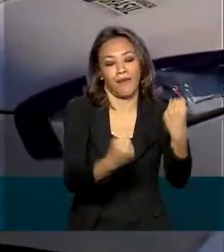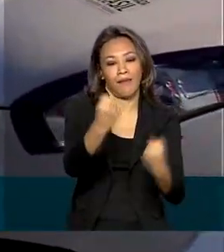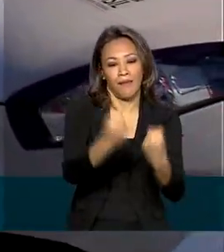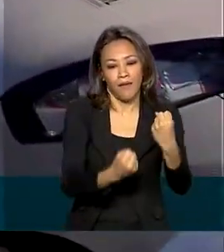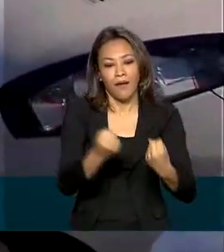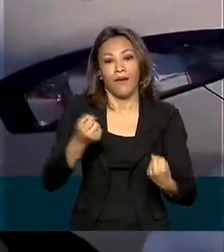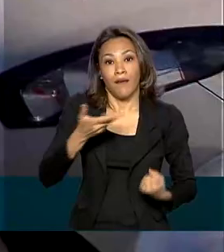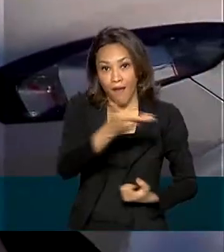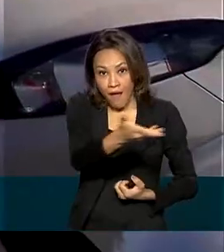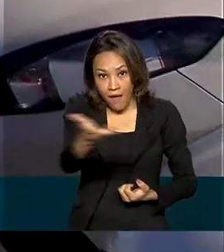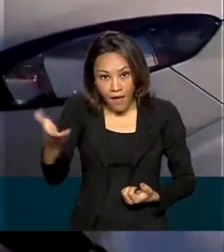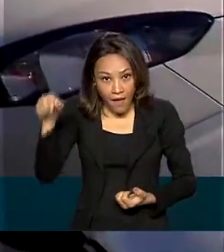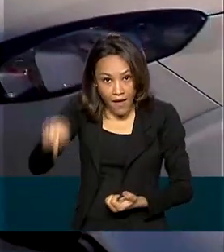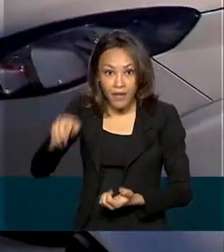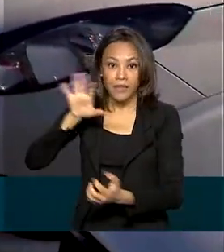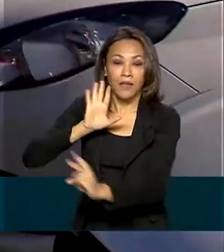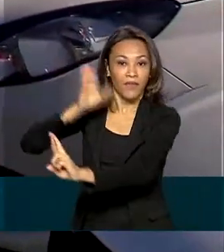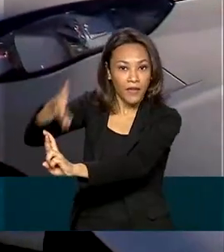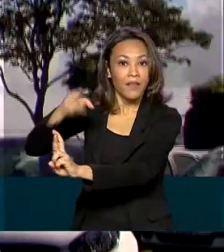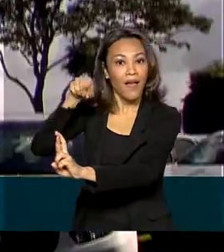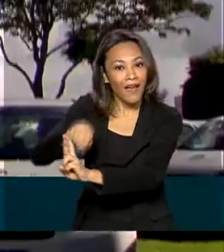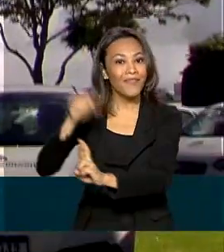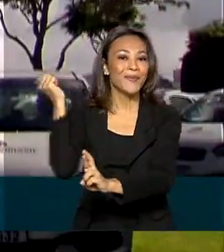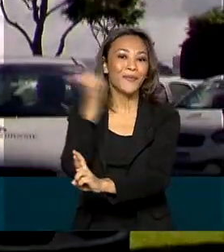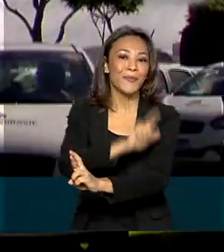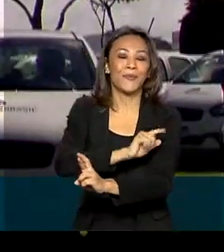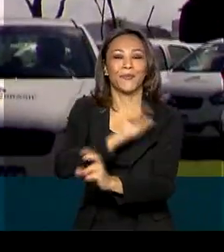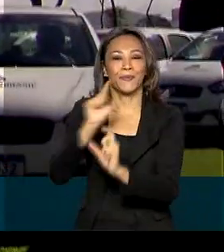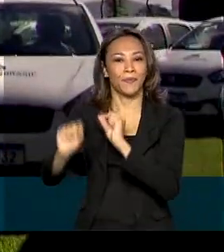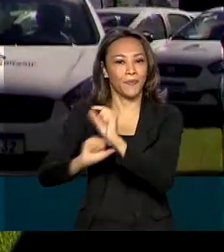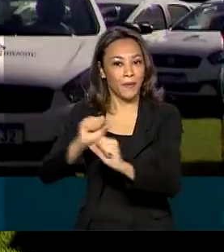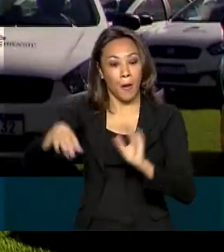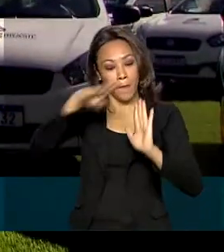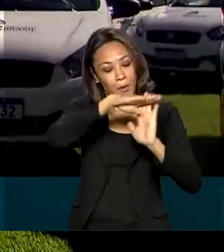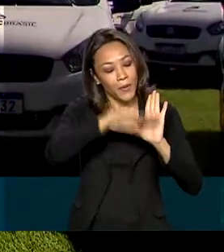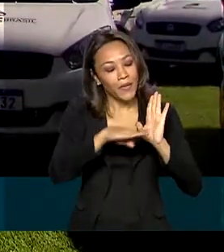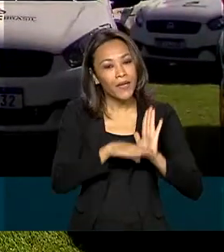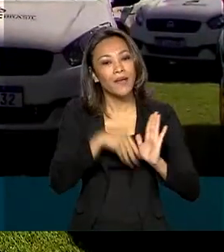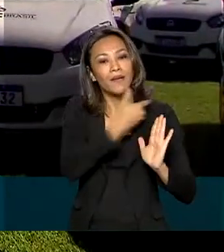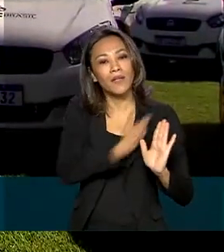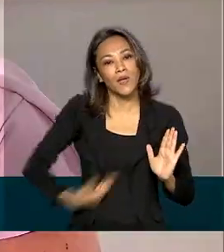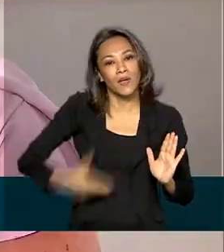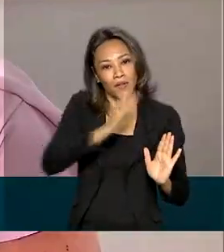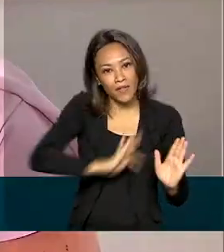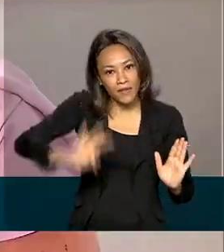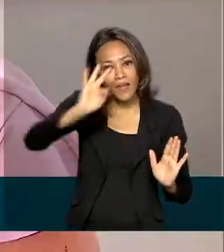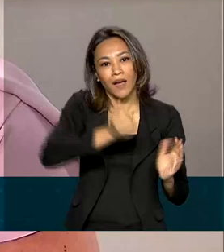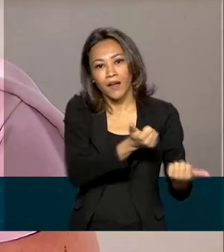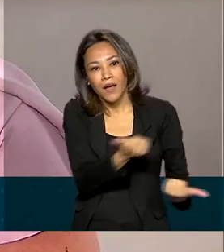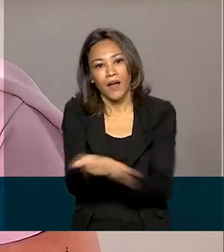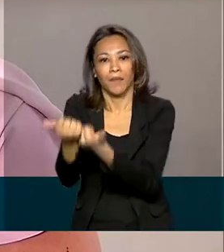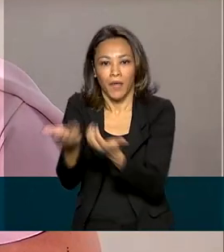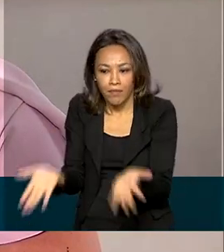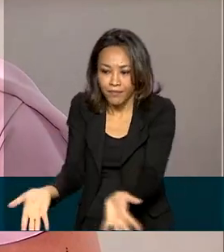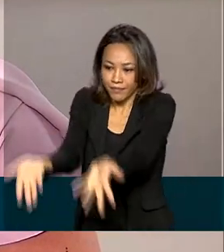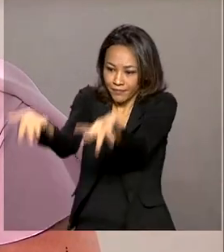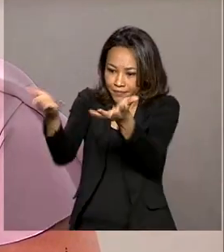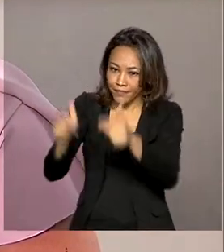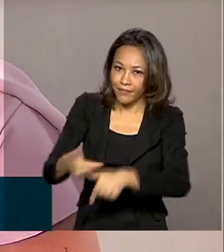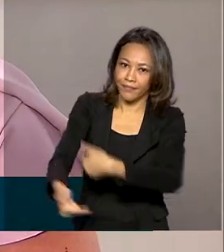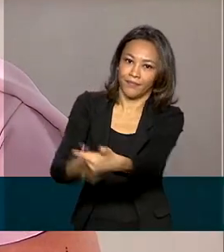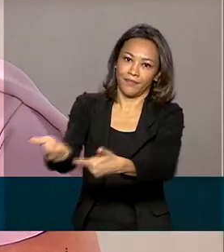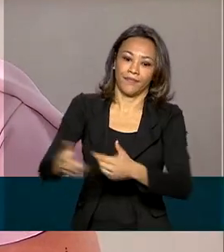A entidade é uma das instituições beneficiadas pelo programa Mob Suas do governo federal. Extremamente importante para